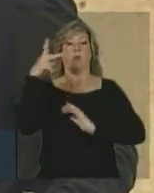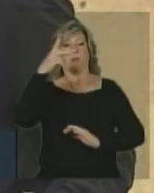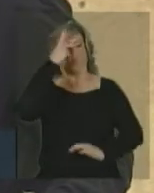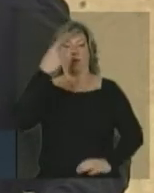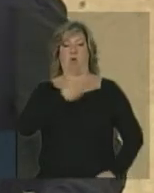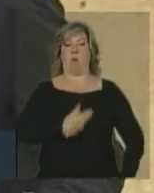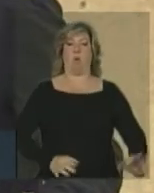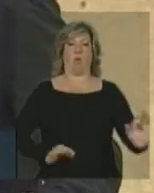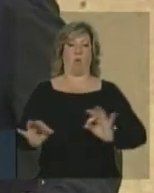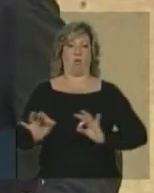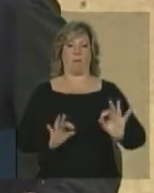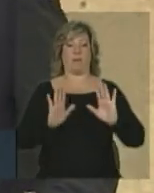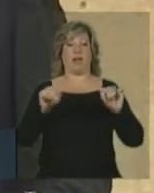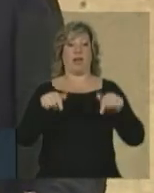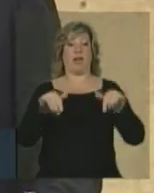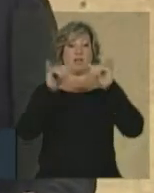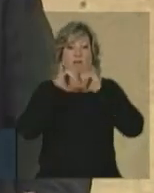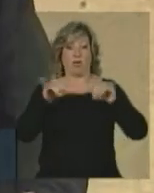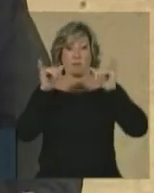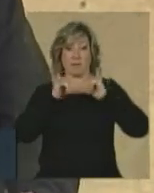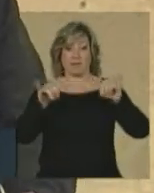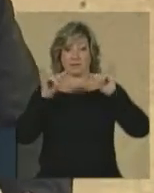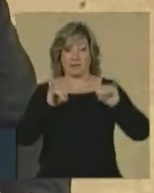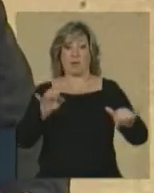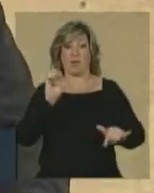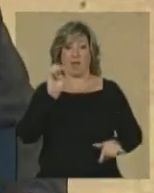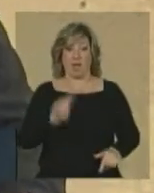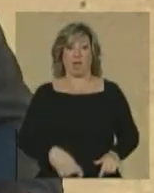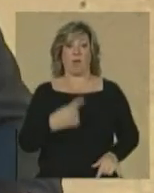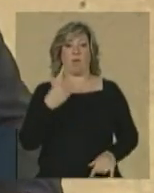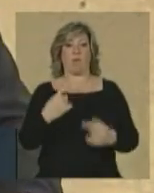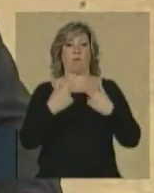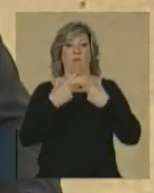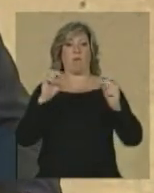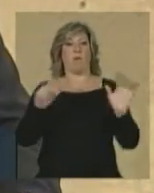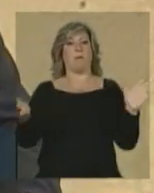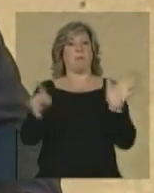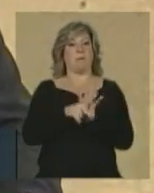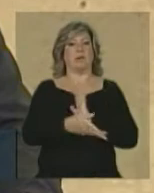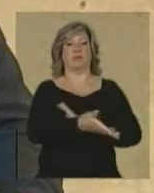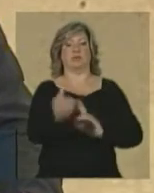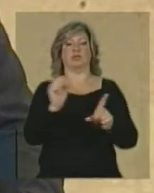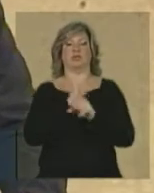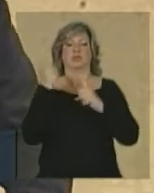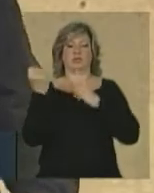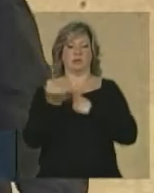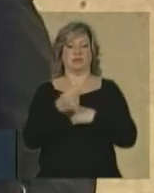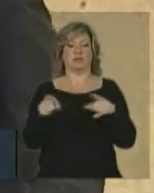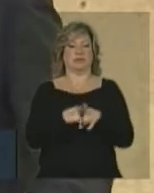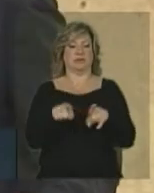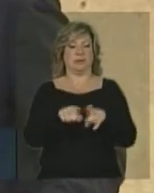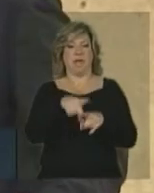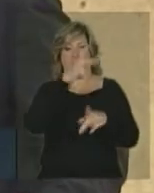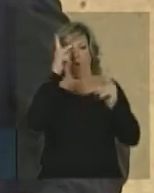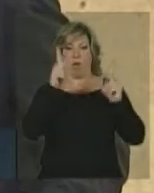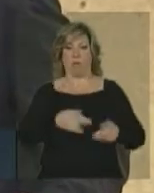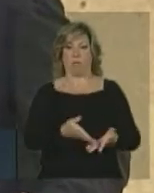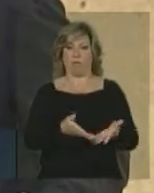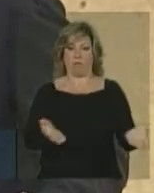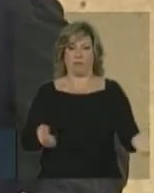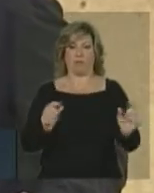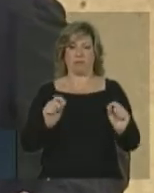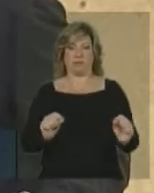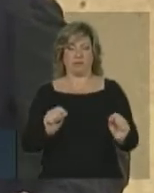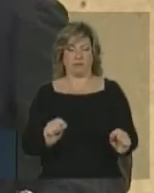Mas a informação é algo que pertence à sociedade e ao povo, quando ela é produzida